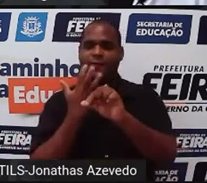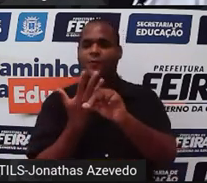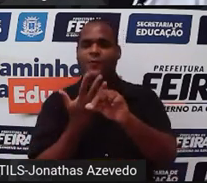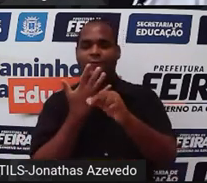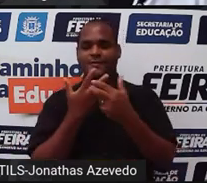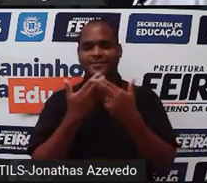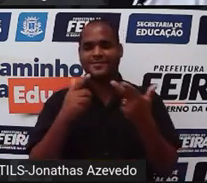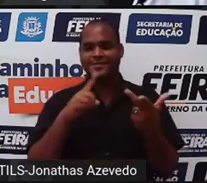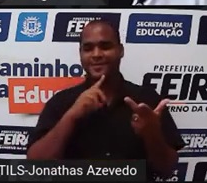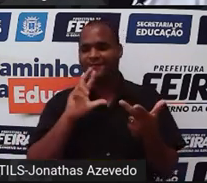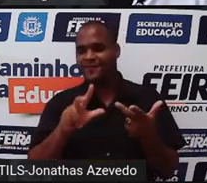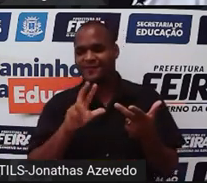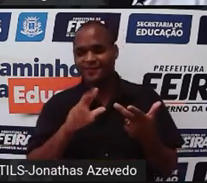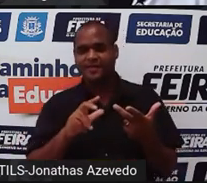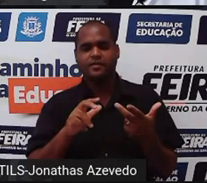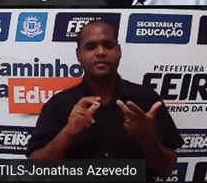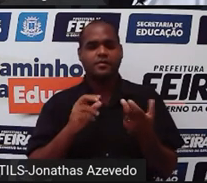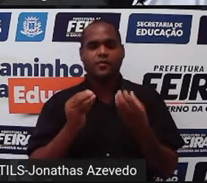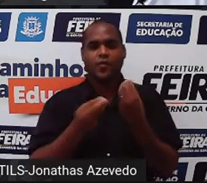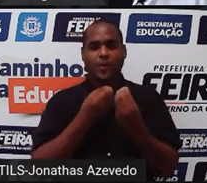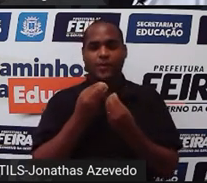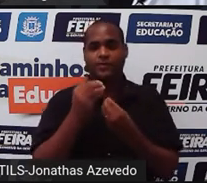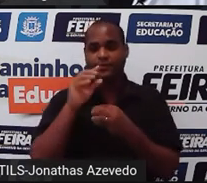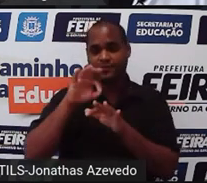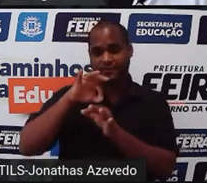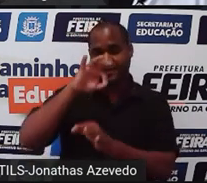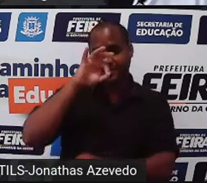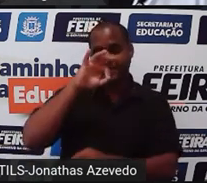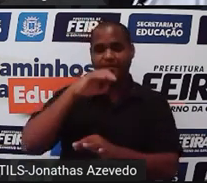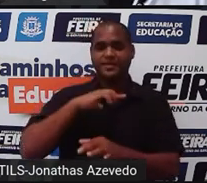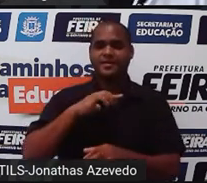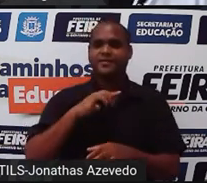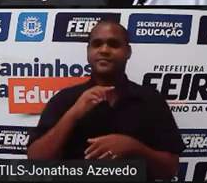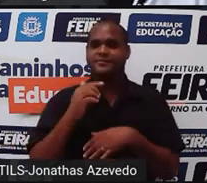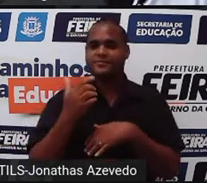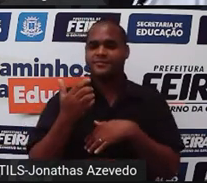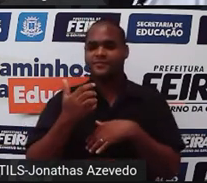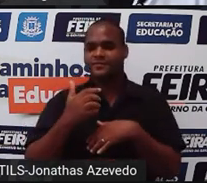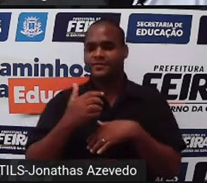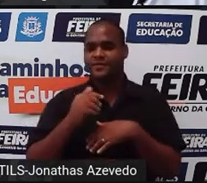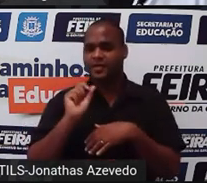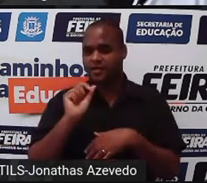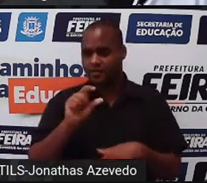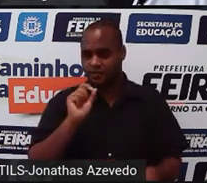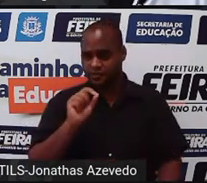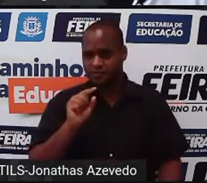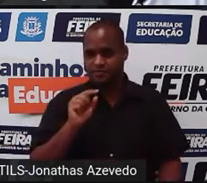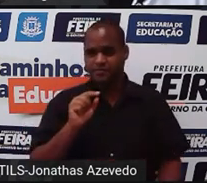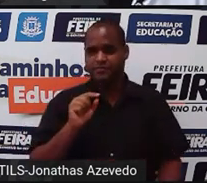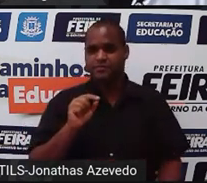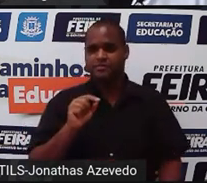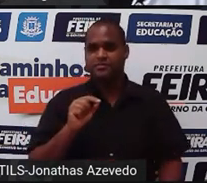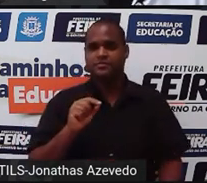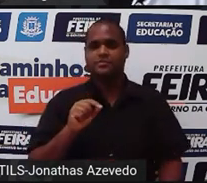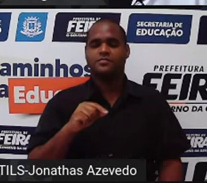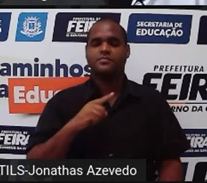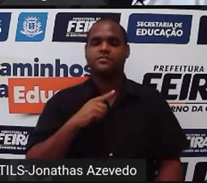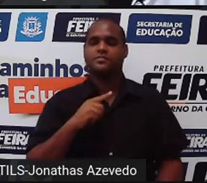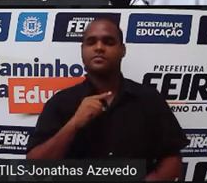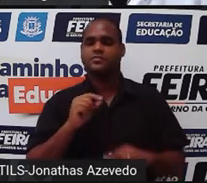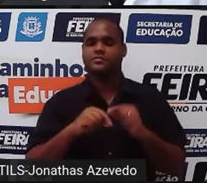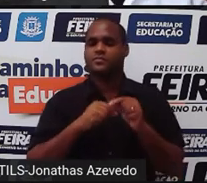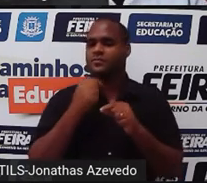diferente essa outra reta que eu fiz na cor azul tem